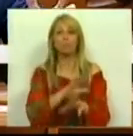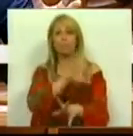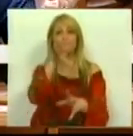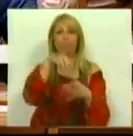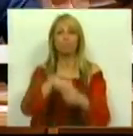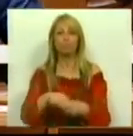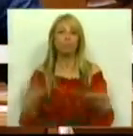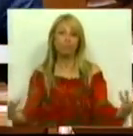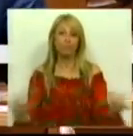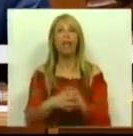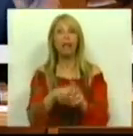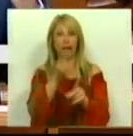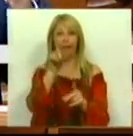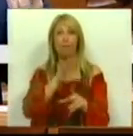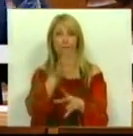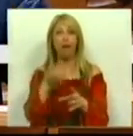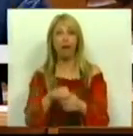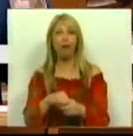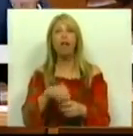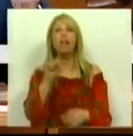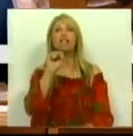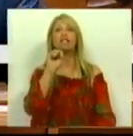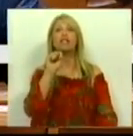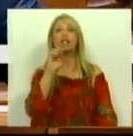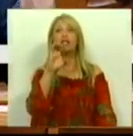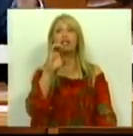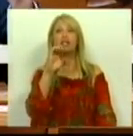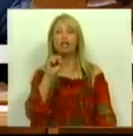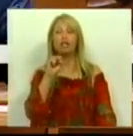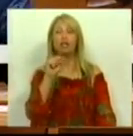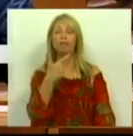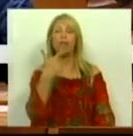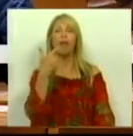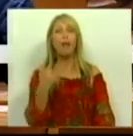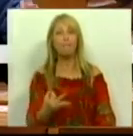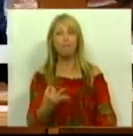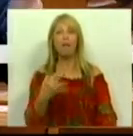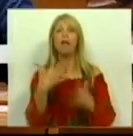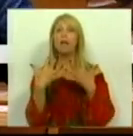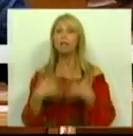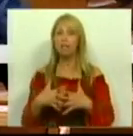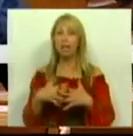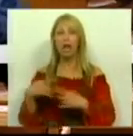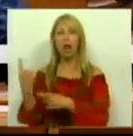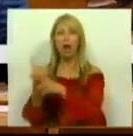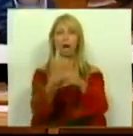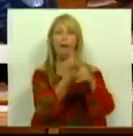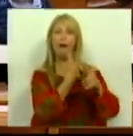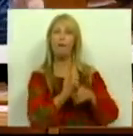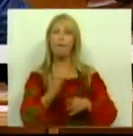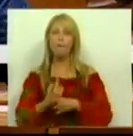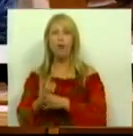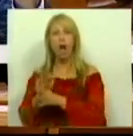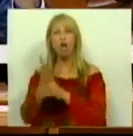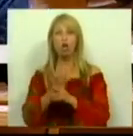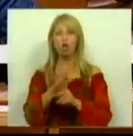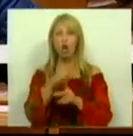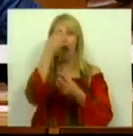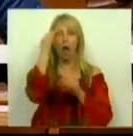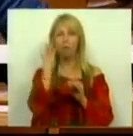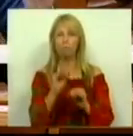que não falta, obviamente, uma CGTP intersindical devidamente instrumentalizada e recém